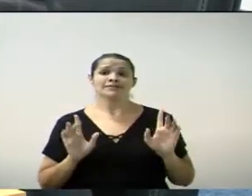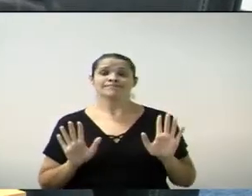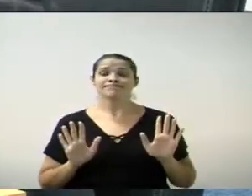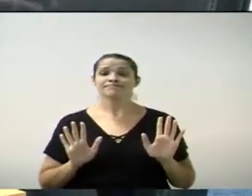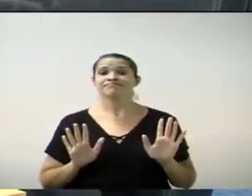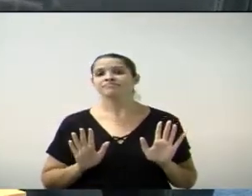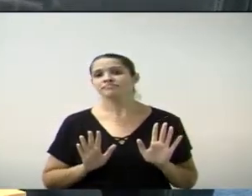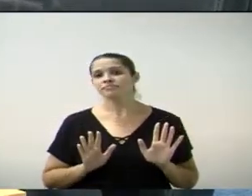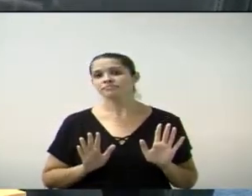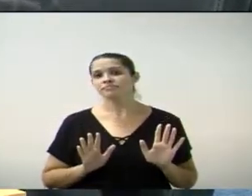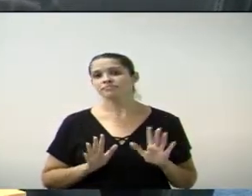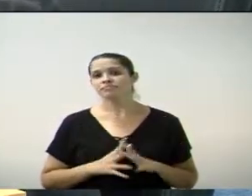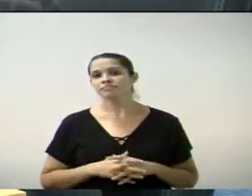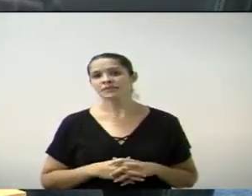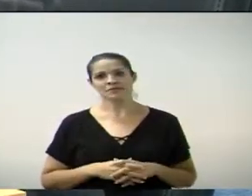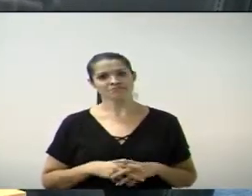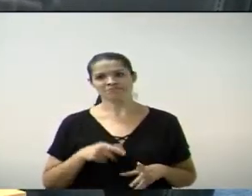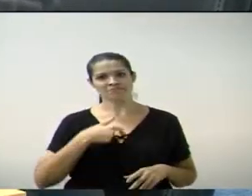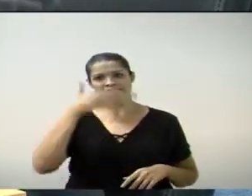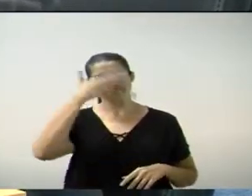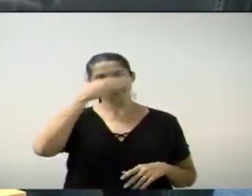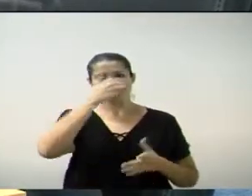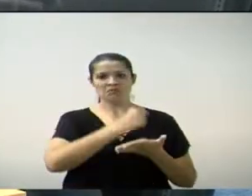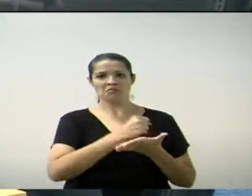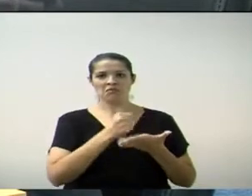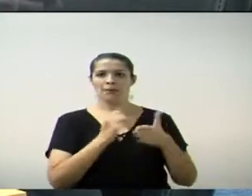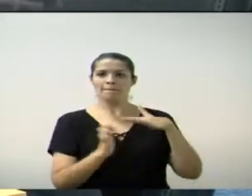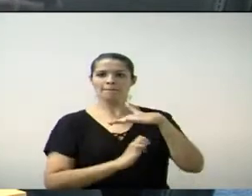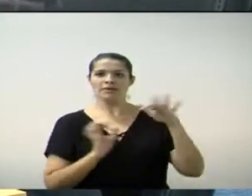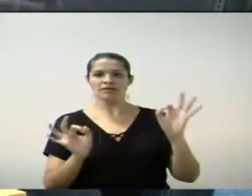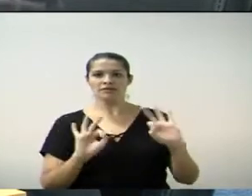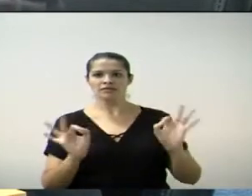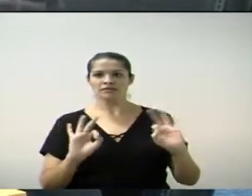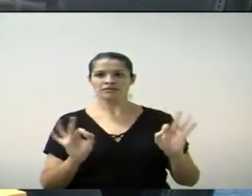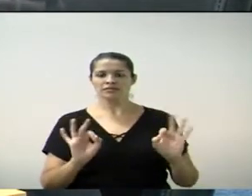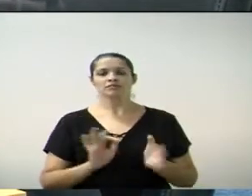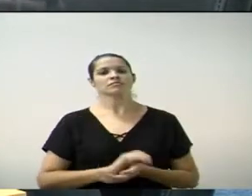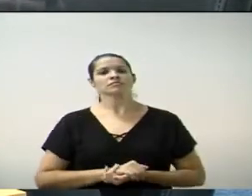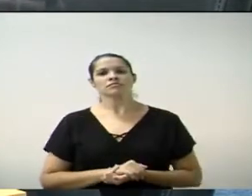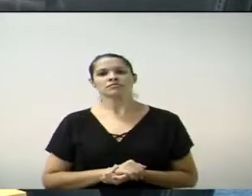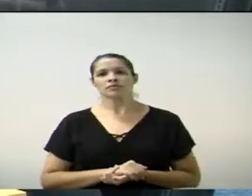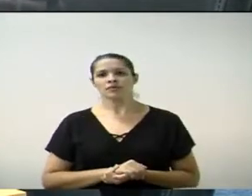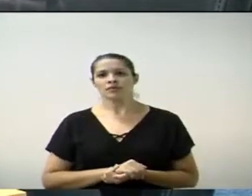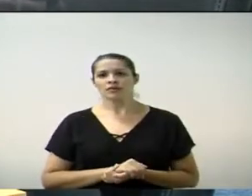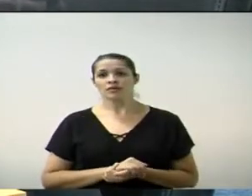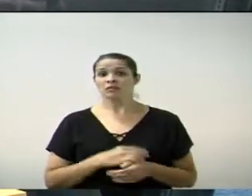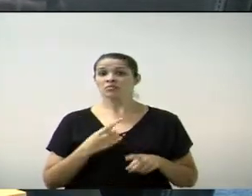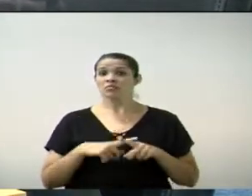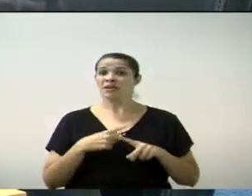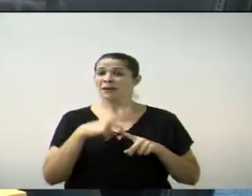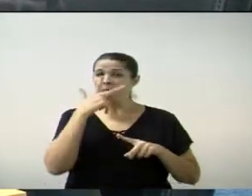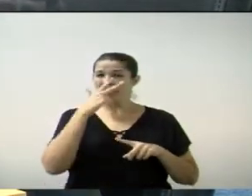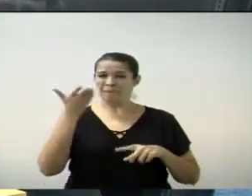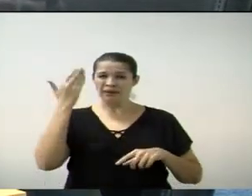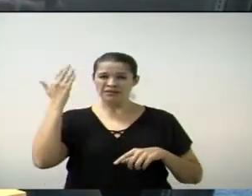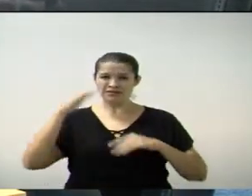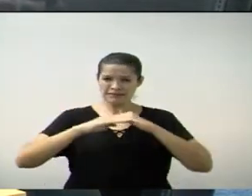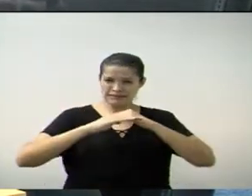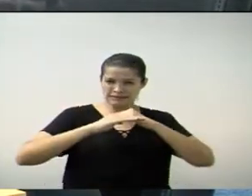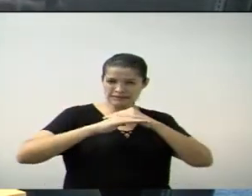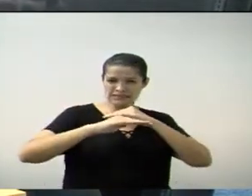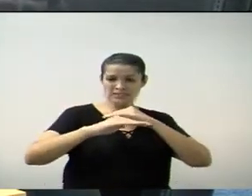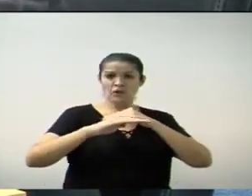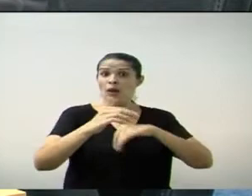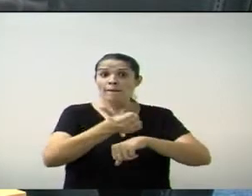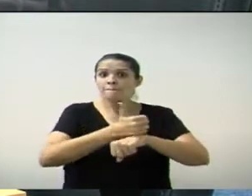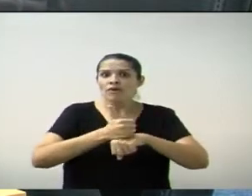acabei não vendo, mas, assim, que eu sei, os tapa-buraco eram feitos de uma forma que não era profissional, era carente da